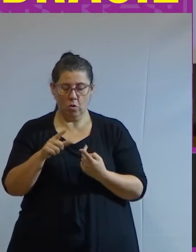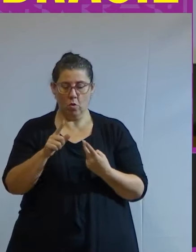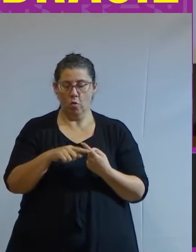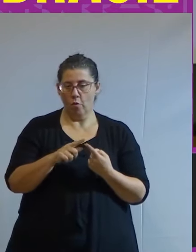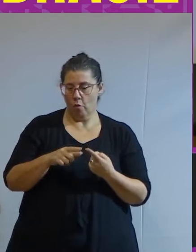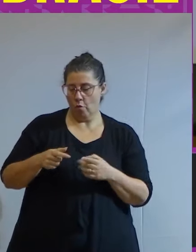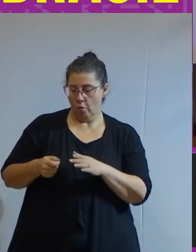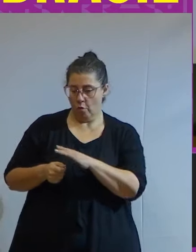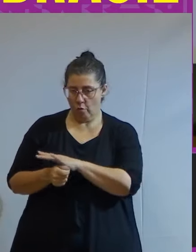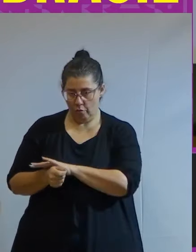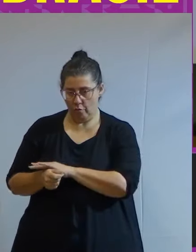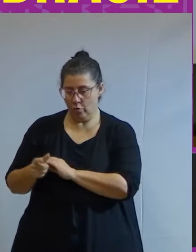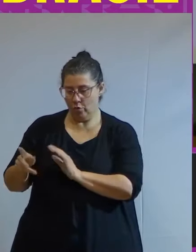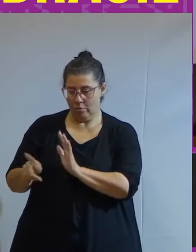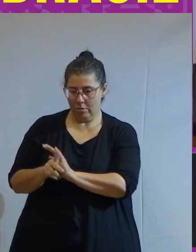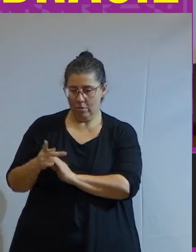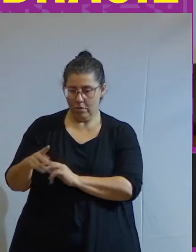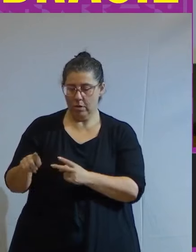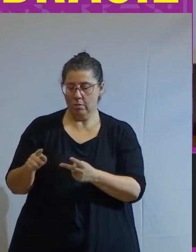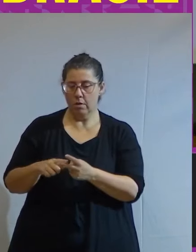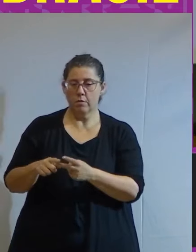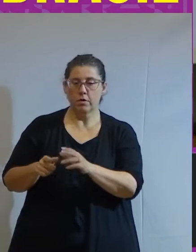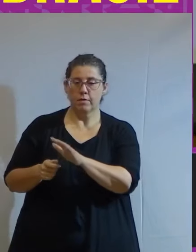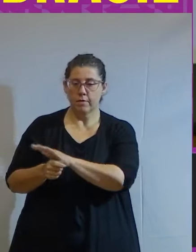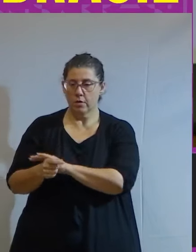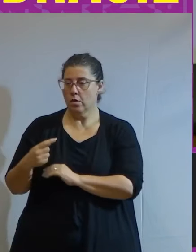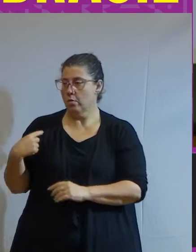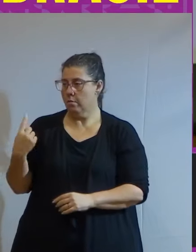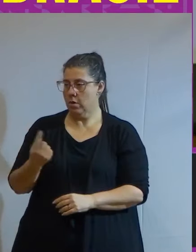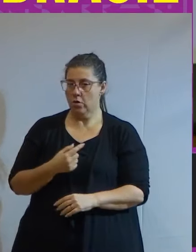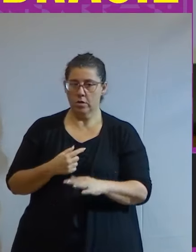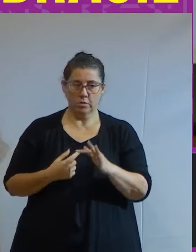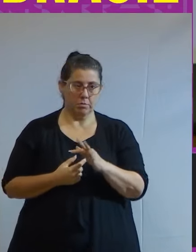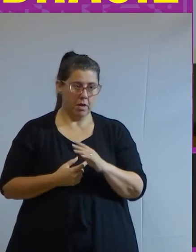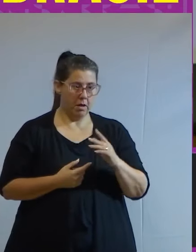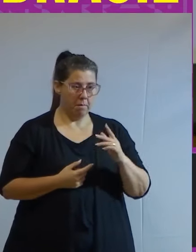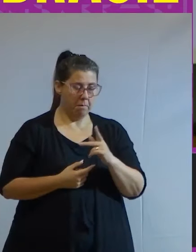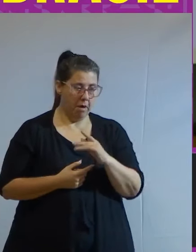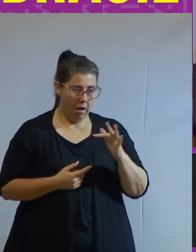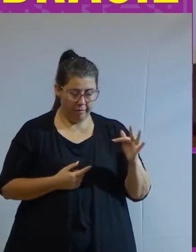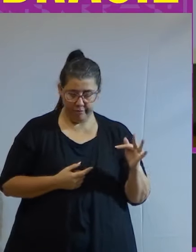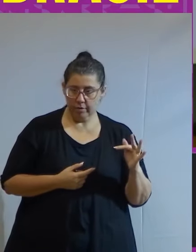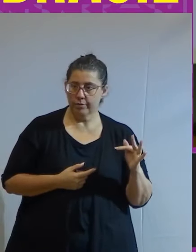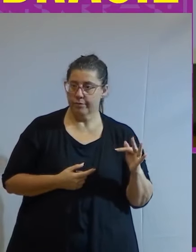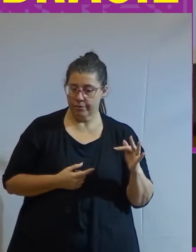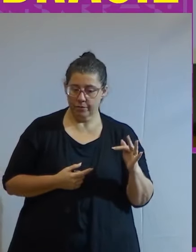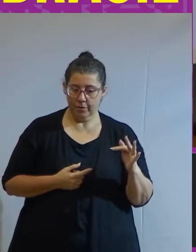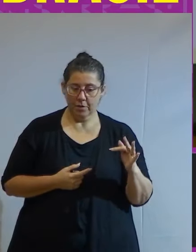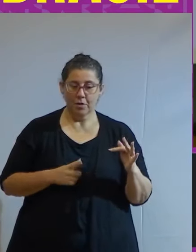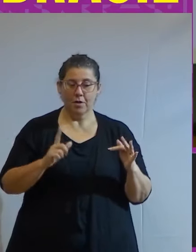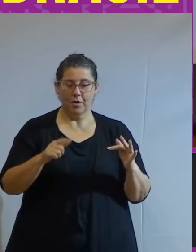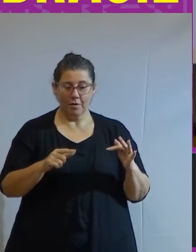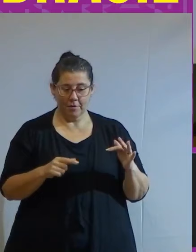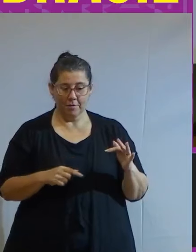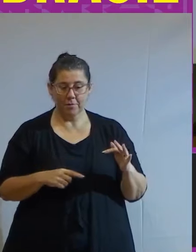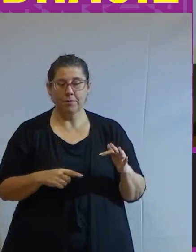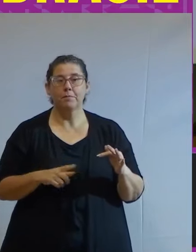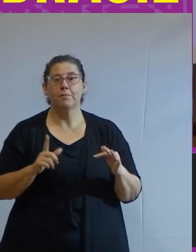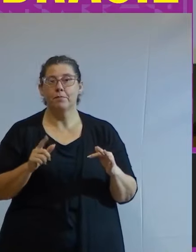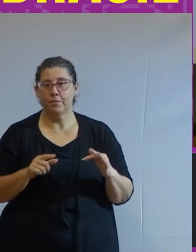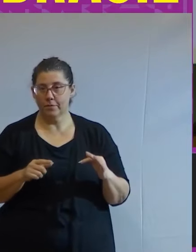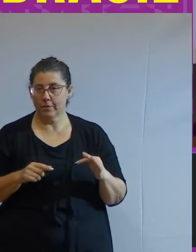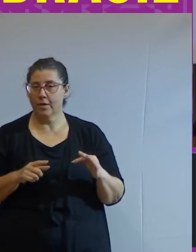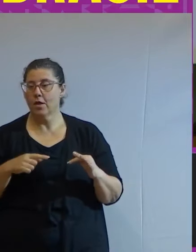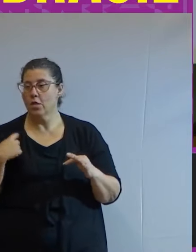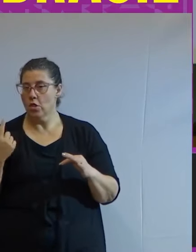exclusivo e o fundo de investimento que é para nós pessoas físicas e o mais interessante desse fundo de investimento é que para